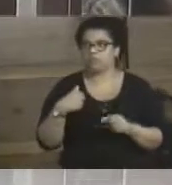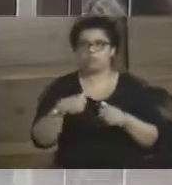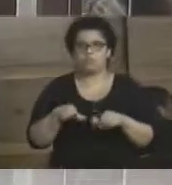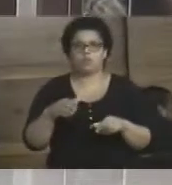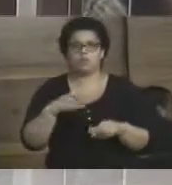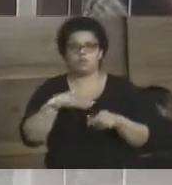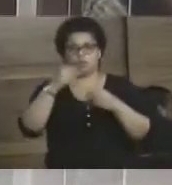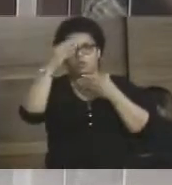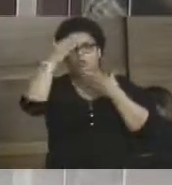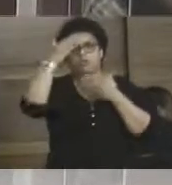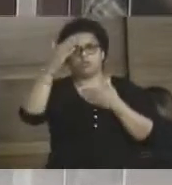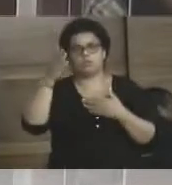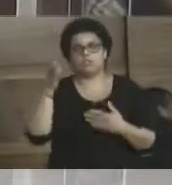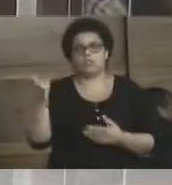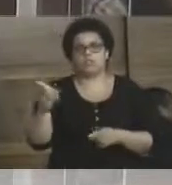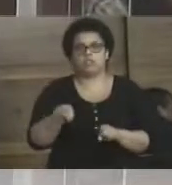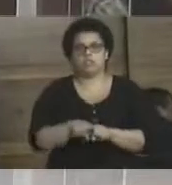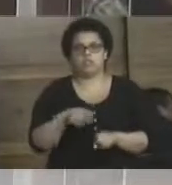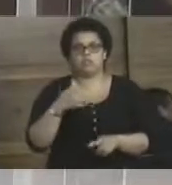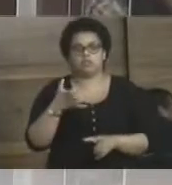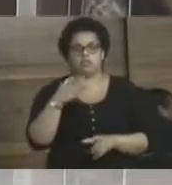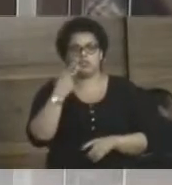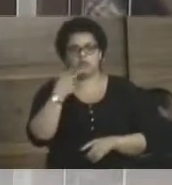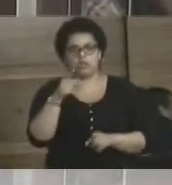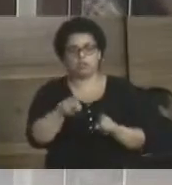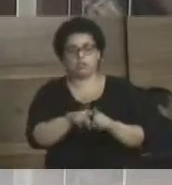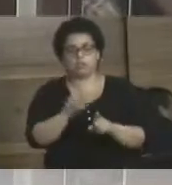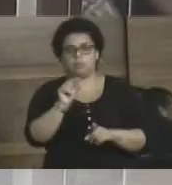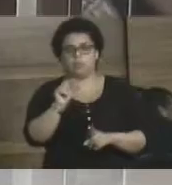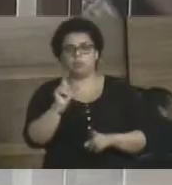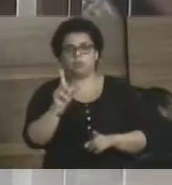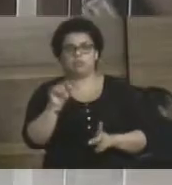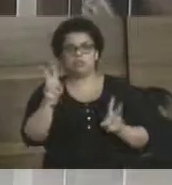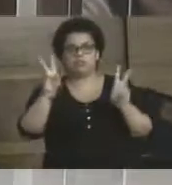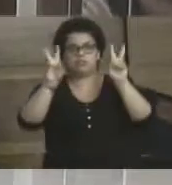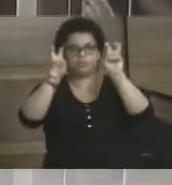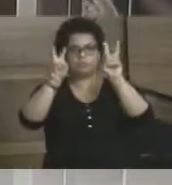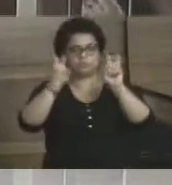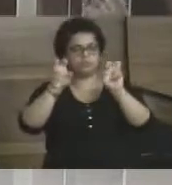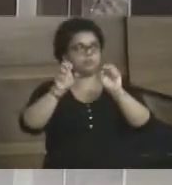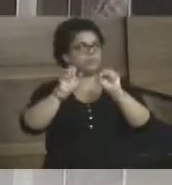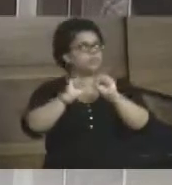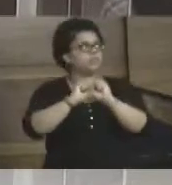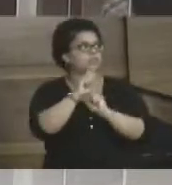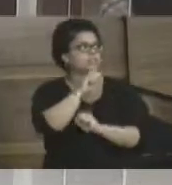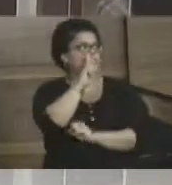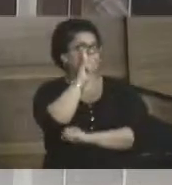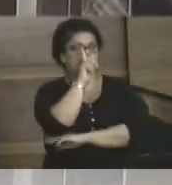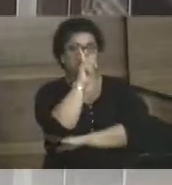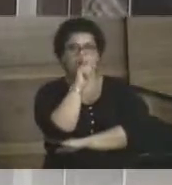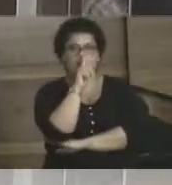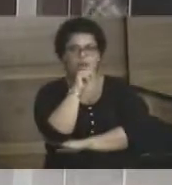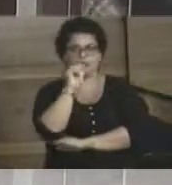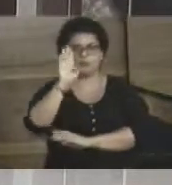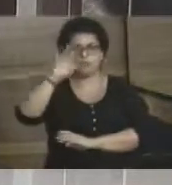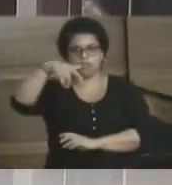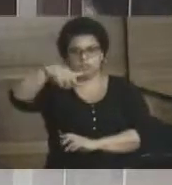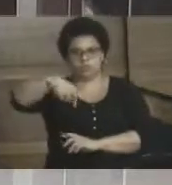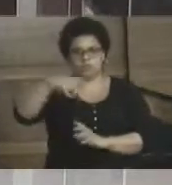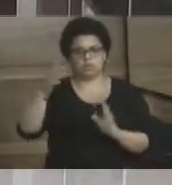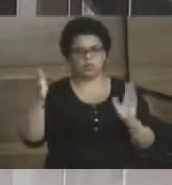agradecimento a eles. E eu queria falar um pouquinho também sobre a situação da água na banqueta.